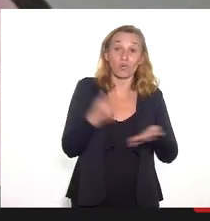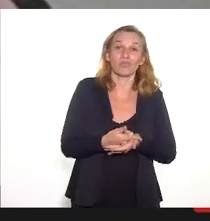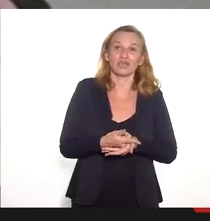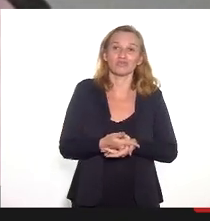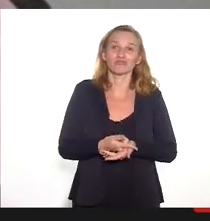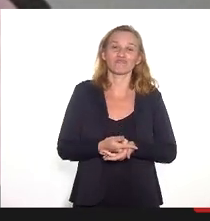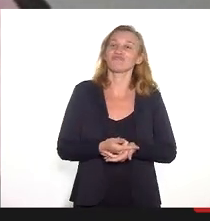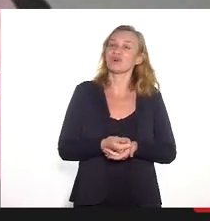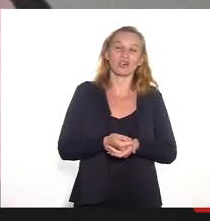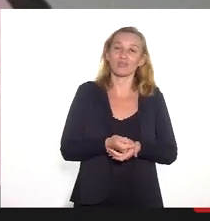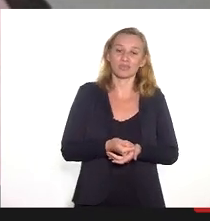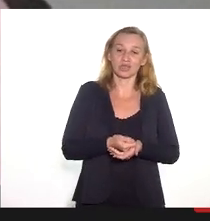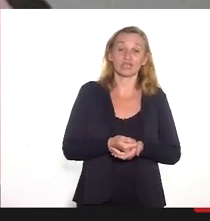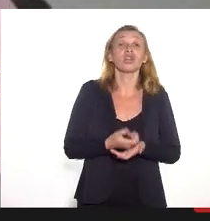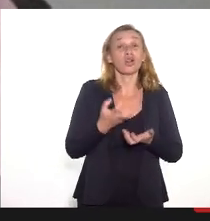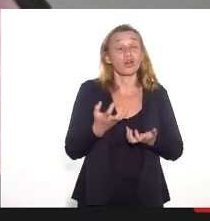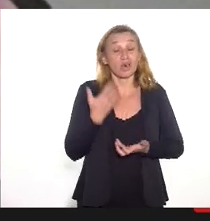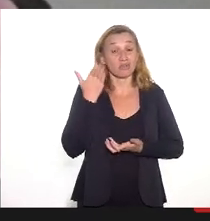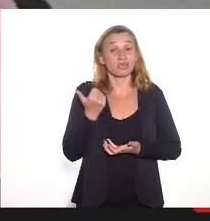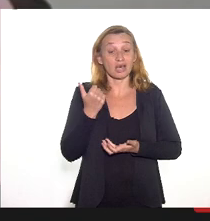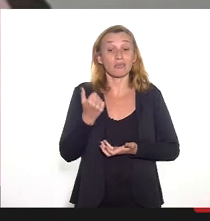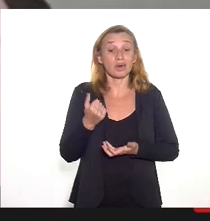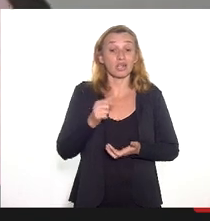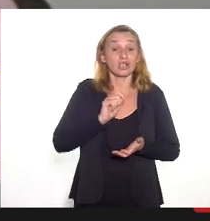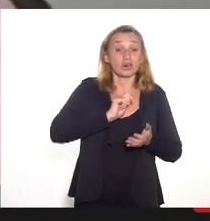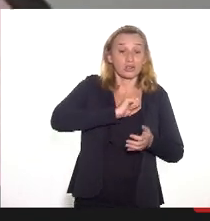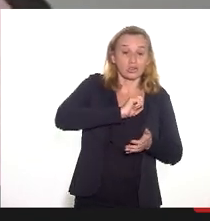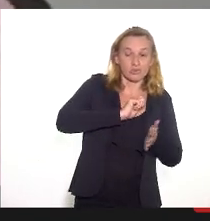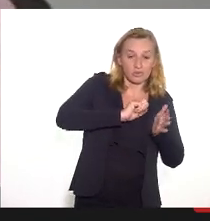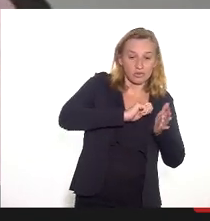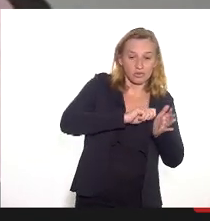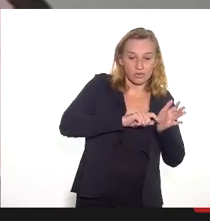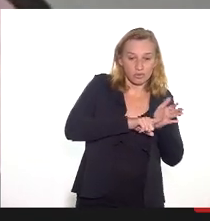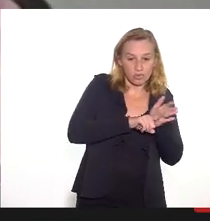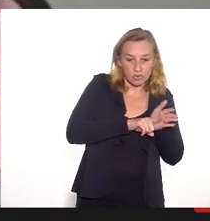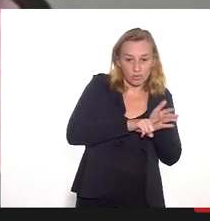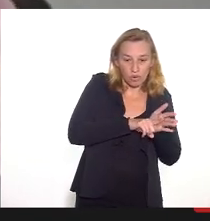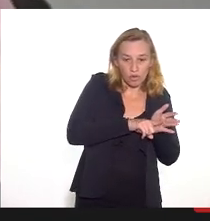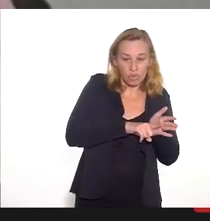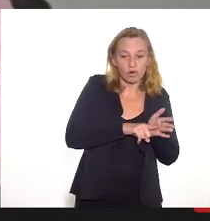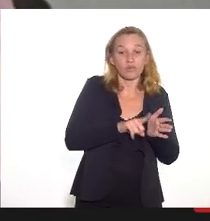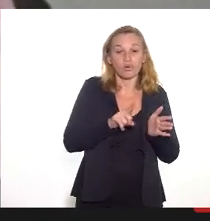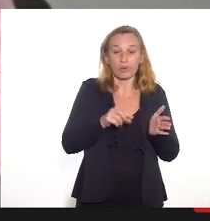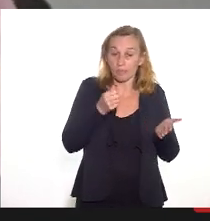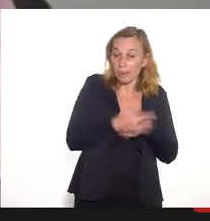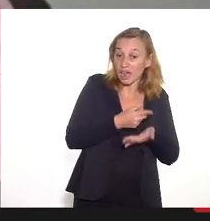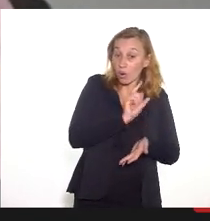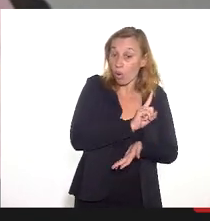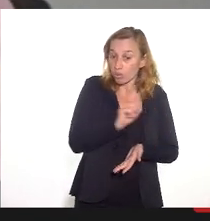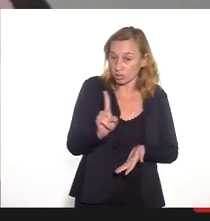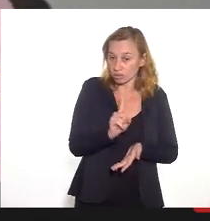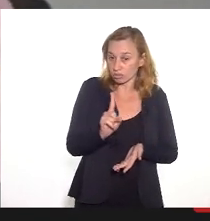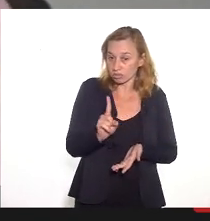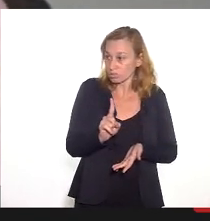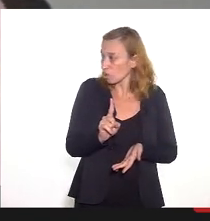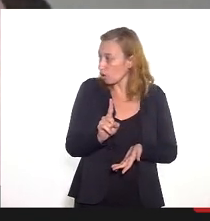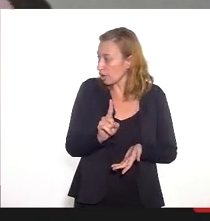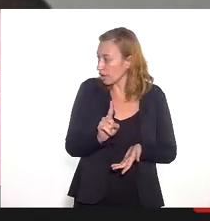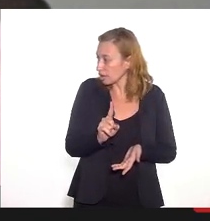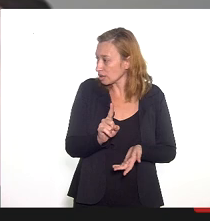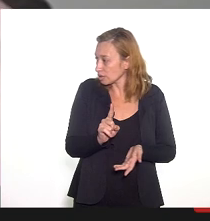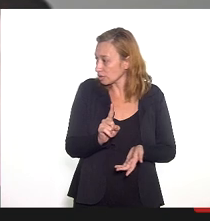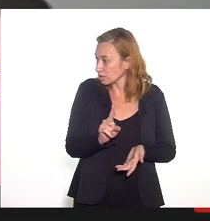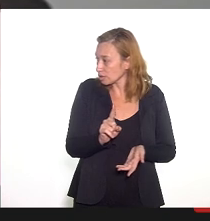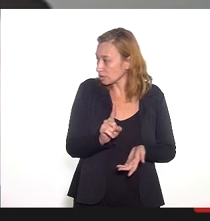deputada Marta Rocha. Só quero saber dos fiscais se foi glosado ou não. Se foi pago, se foi pago através do fiscal